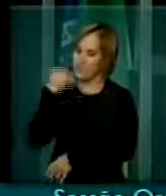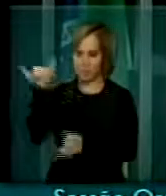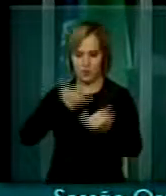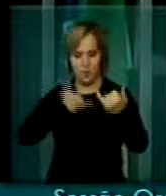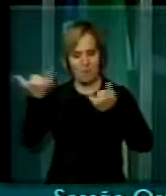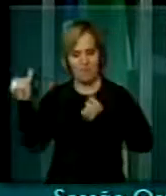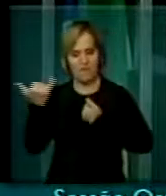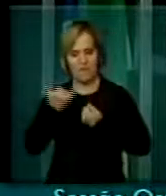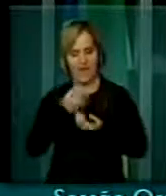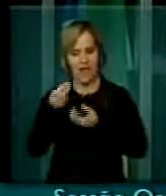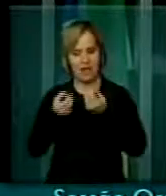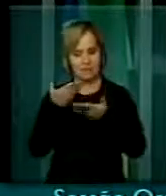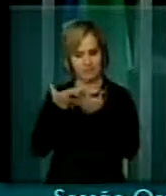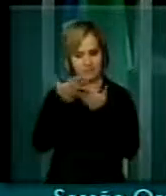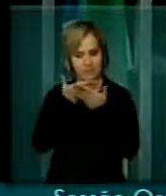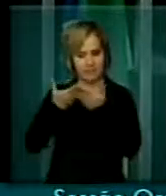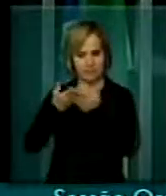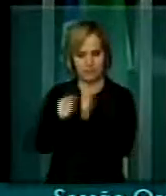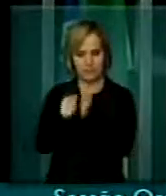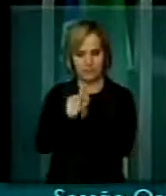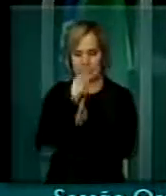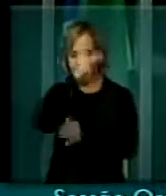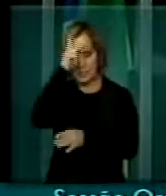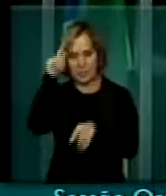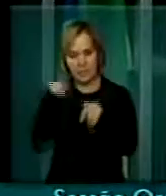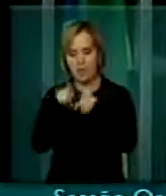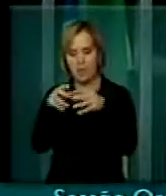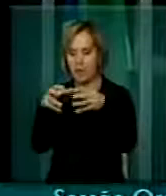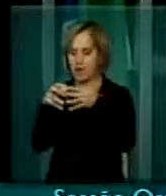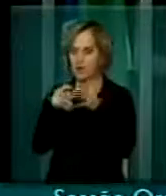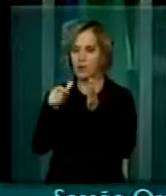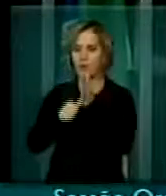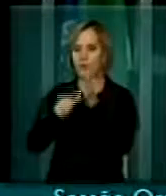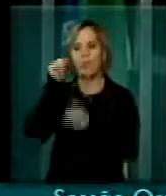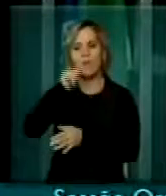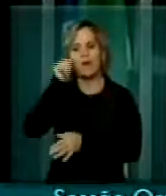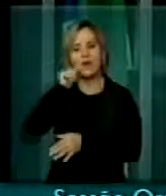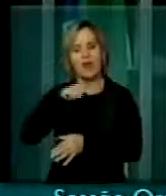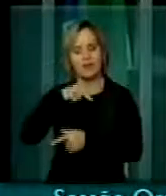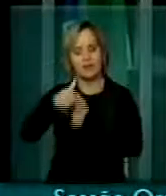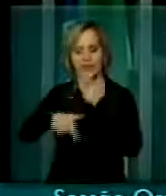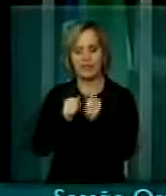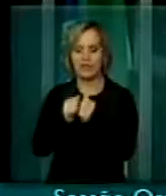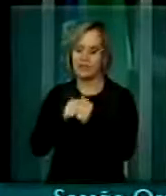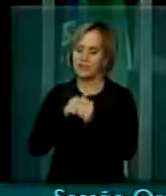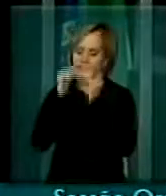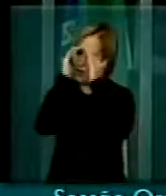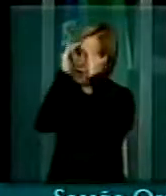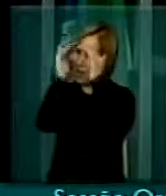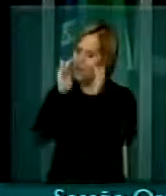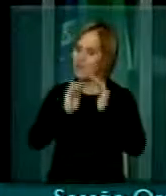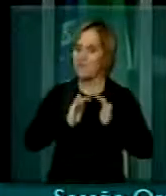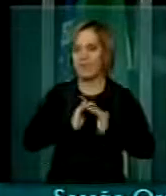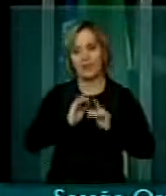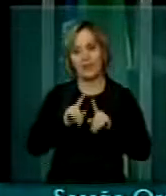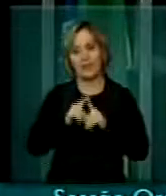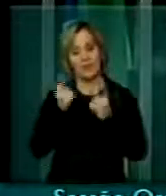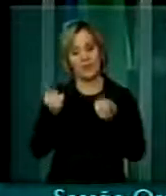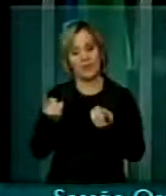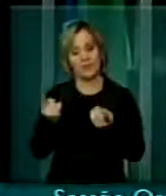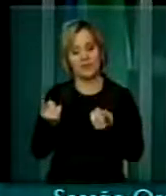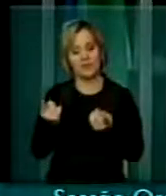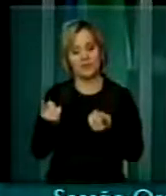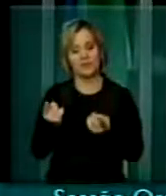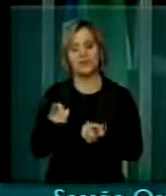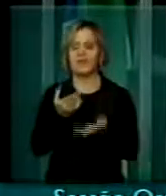como o senhor trata a mim, mas principalmente a bancada feminina, todos os demais parlamentares e respeitosa, acima de tudo. Mas, deputado Peronde,